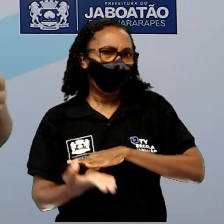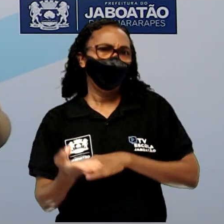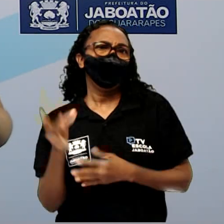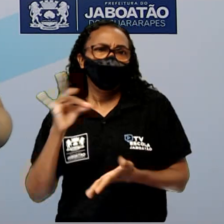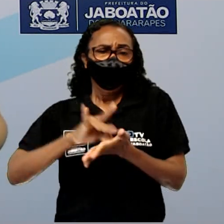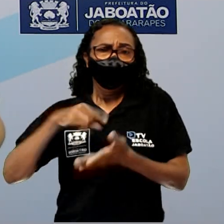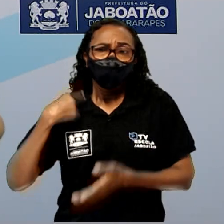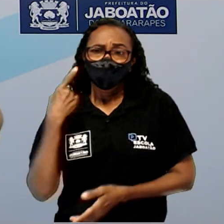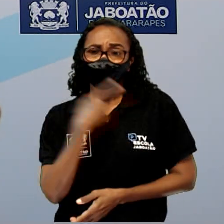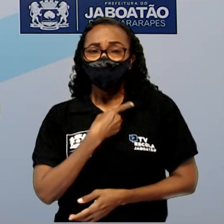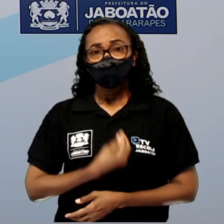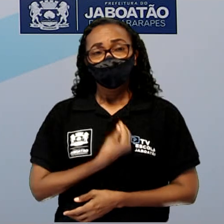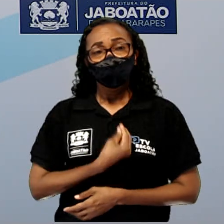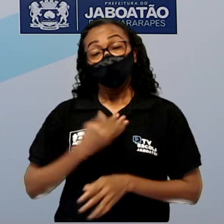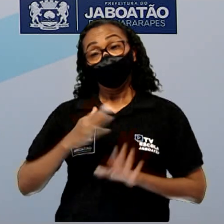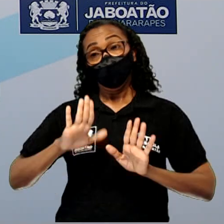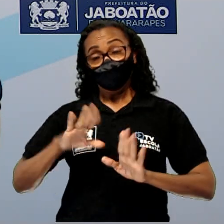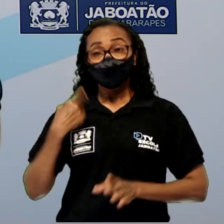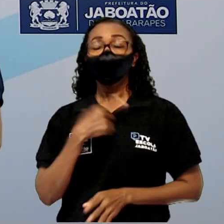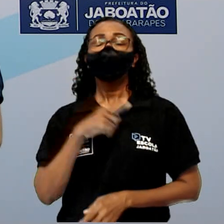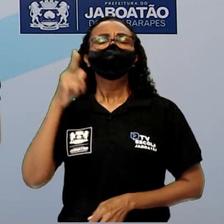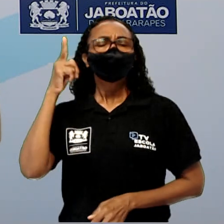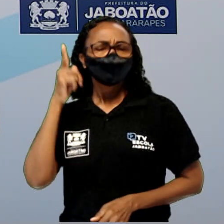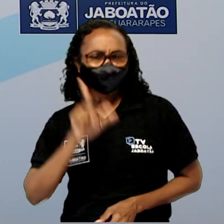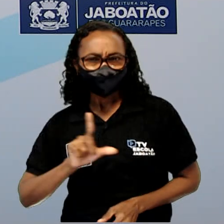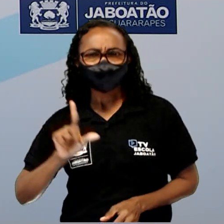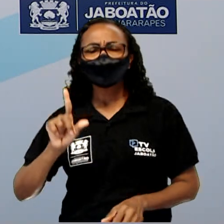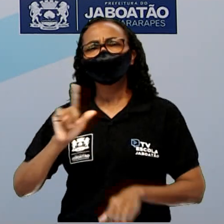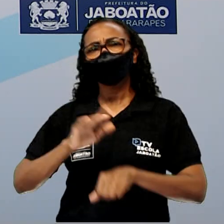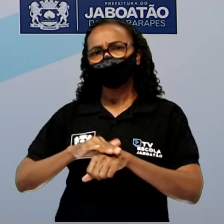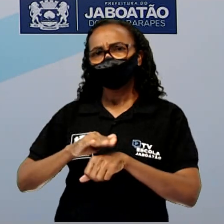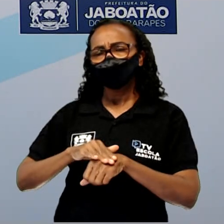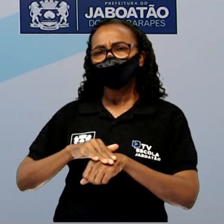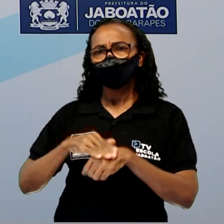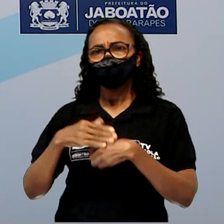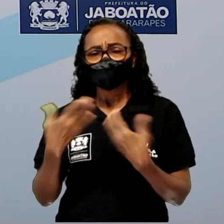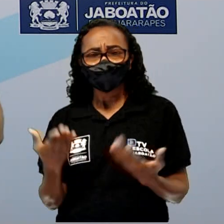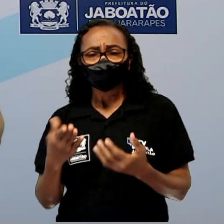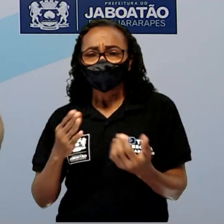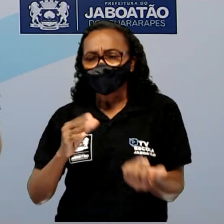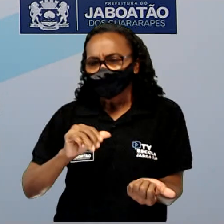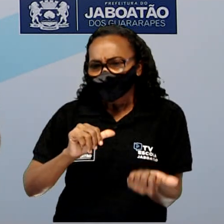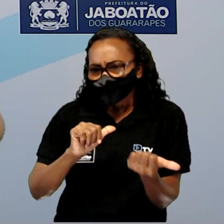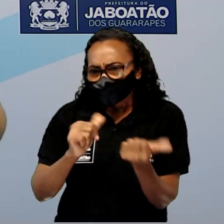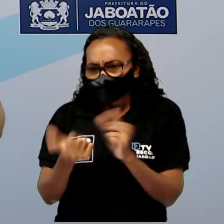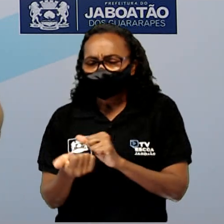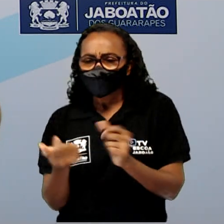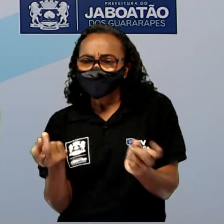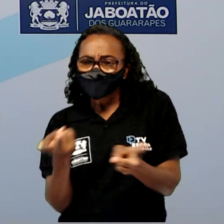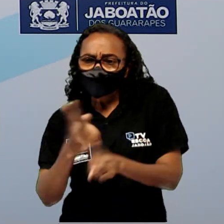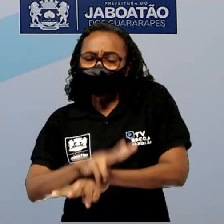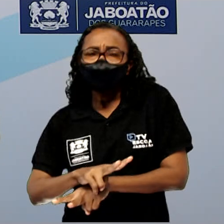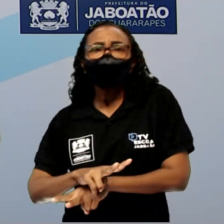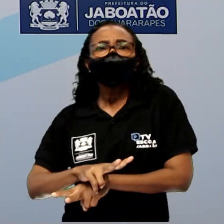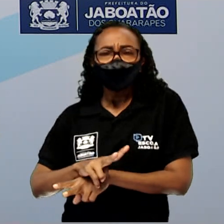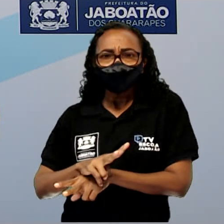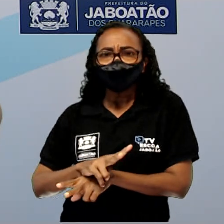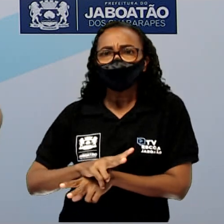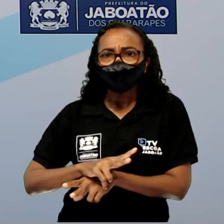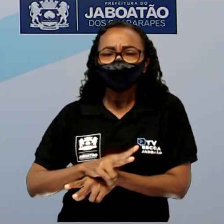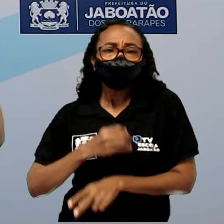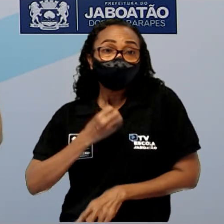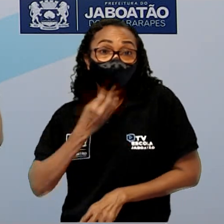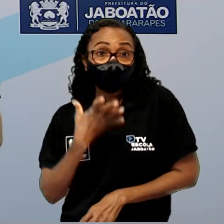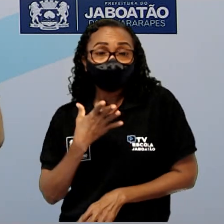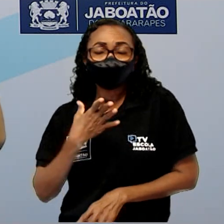vidas, mas que a gente consegue fazer essas devidas transferências positivas e trabalhar aquilo que é